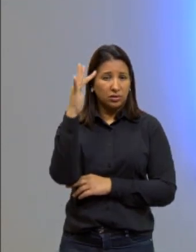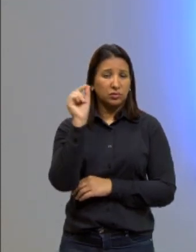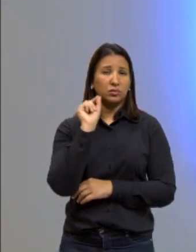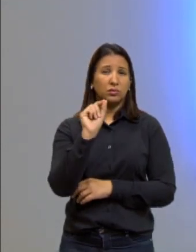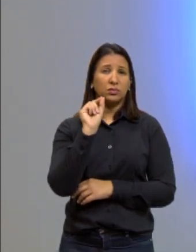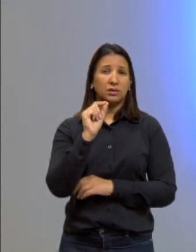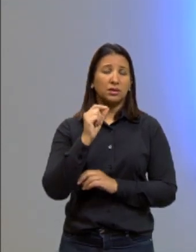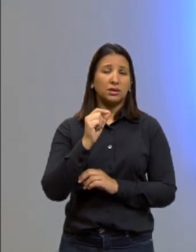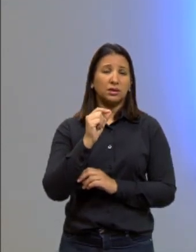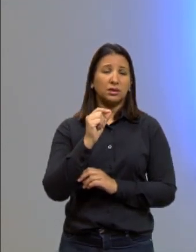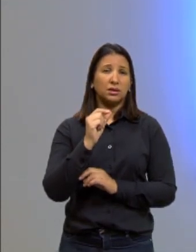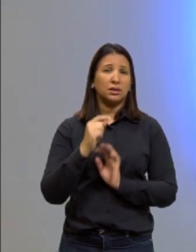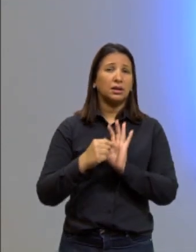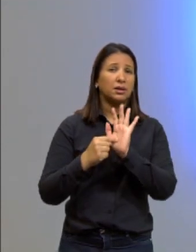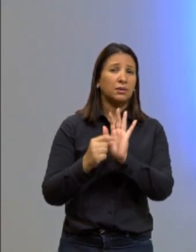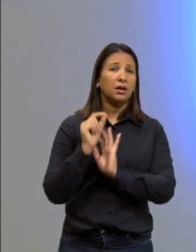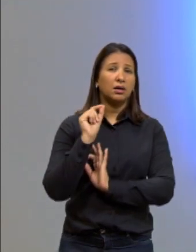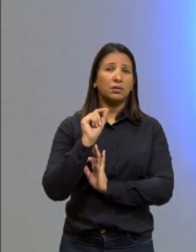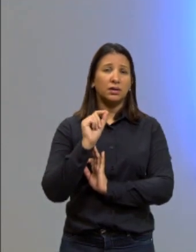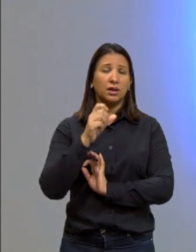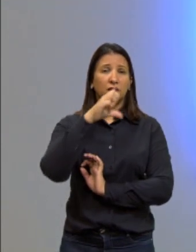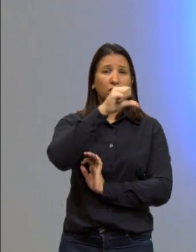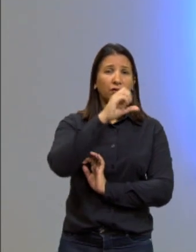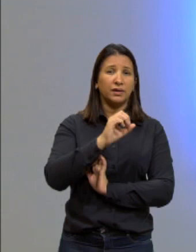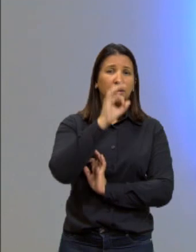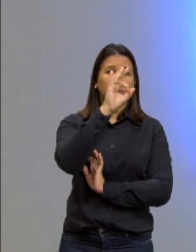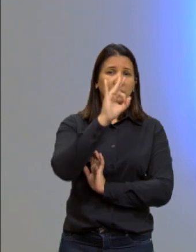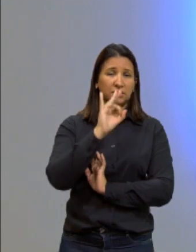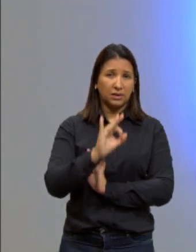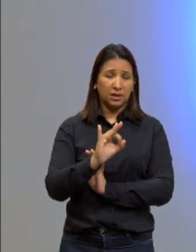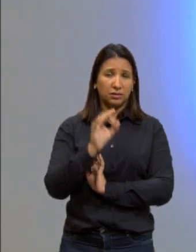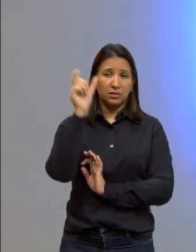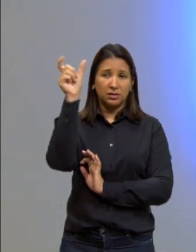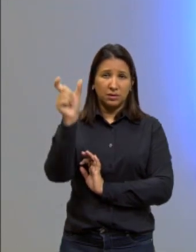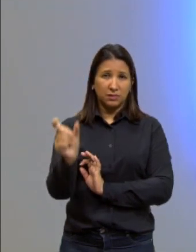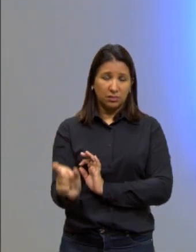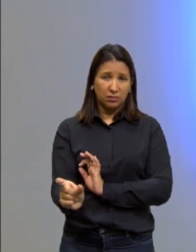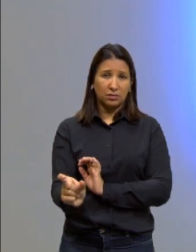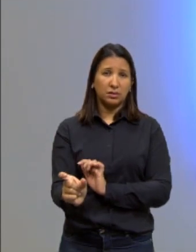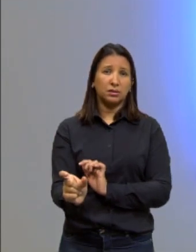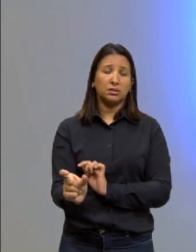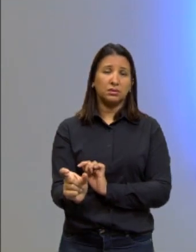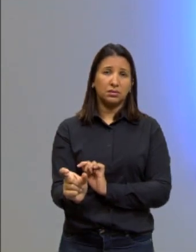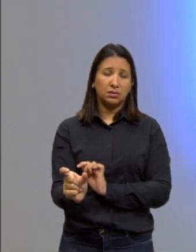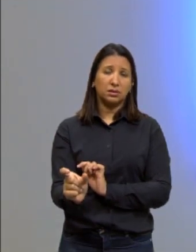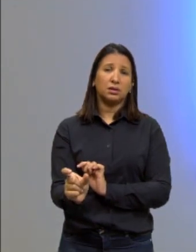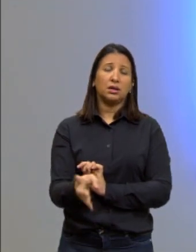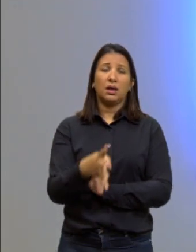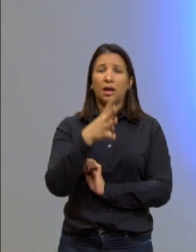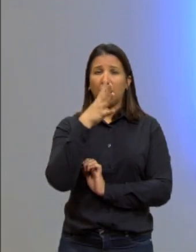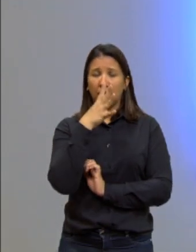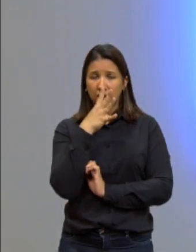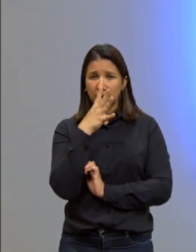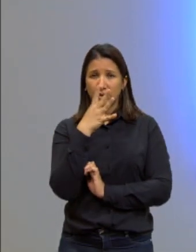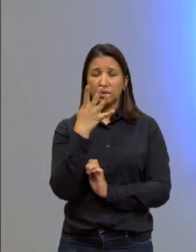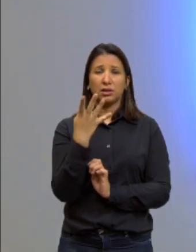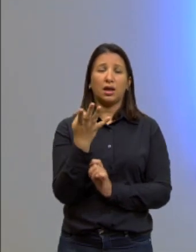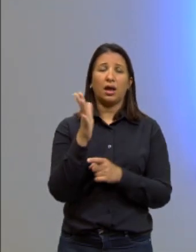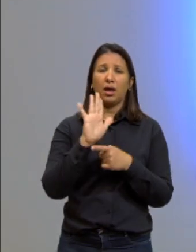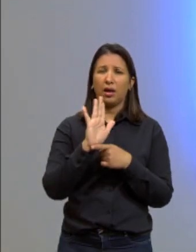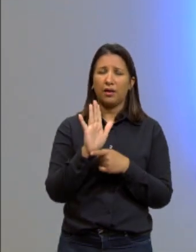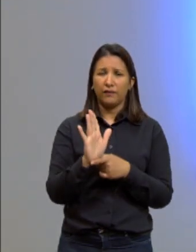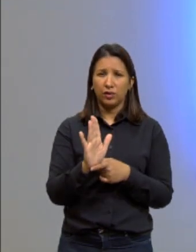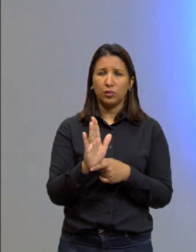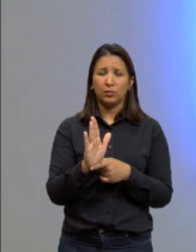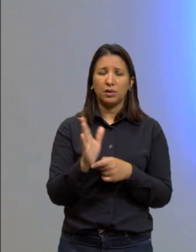queria dizer que 90% das pessoas assistem a filmes